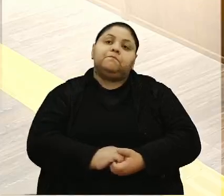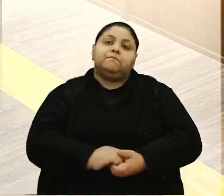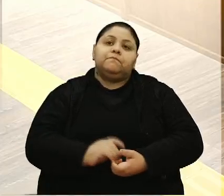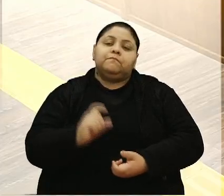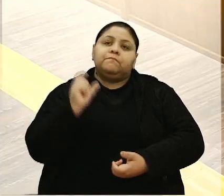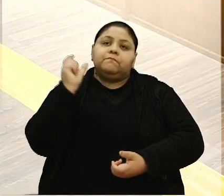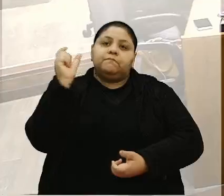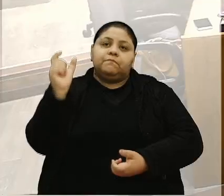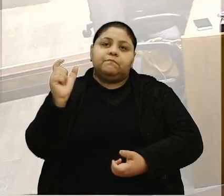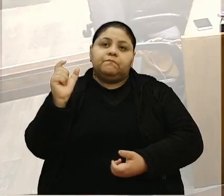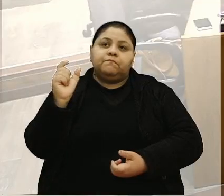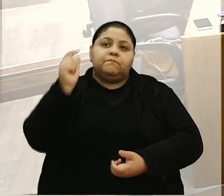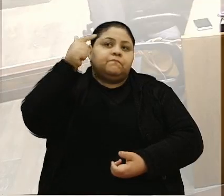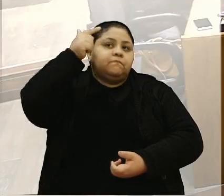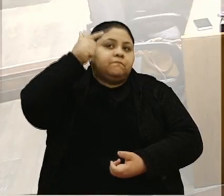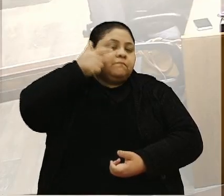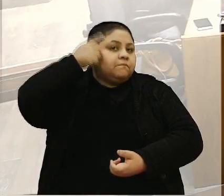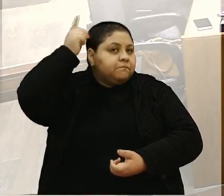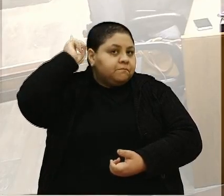A palavra, vereador Lucas Dio.